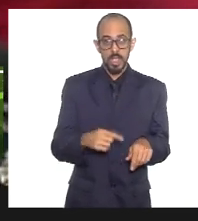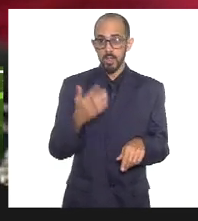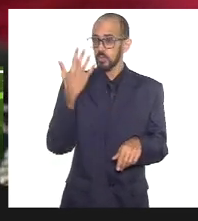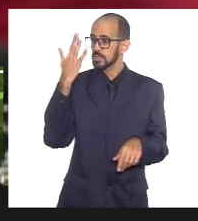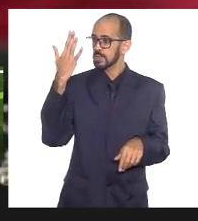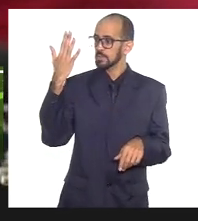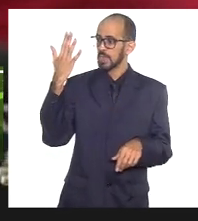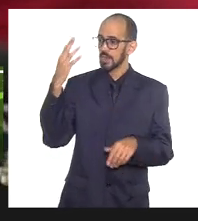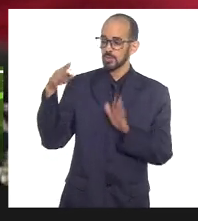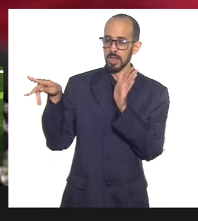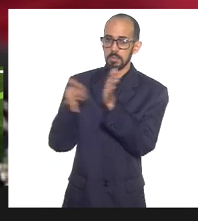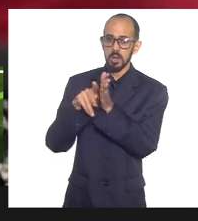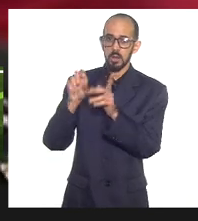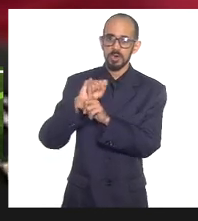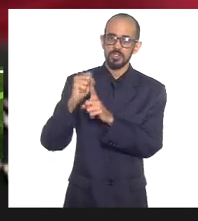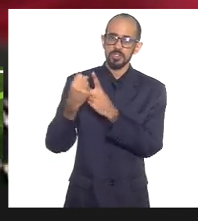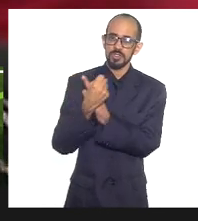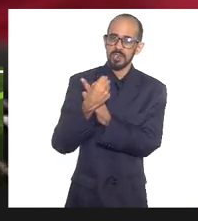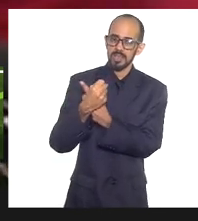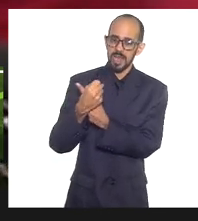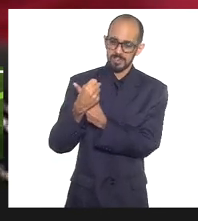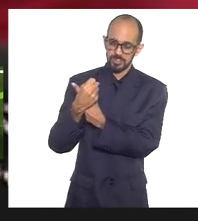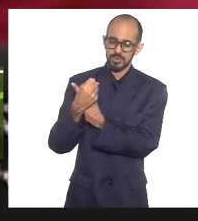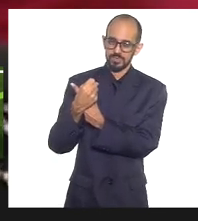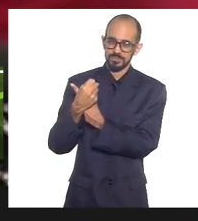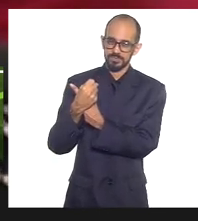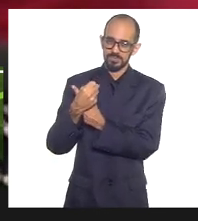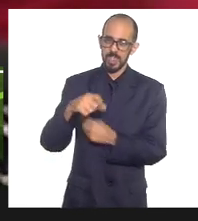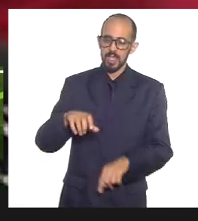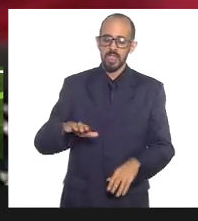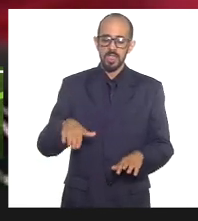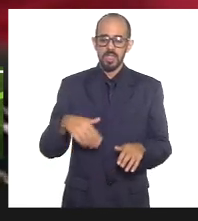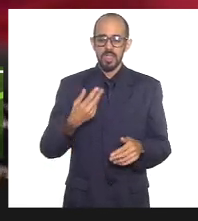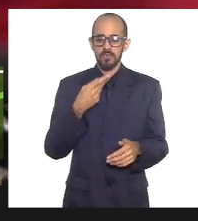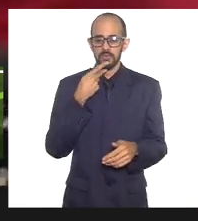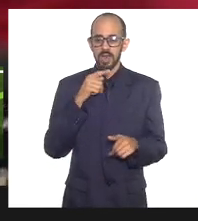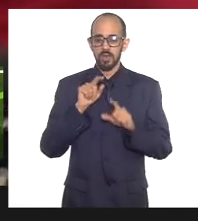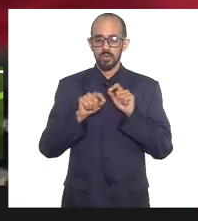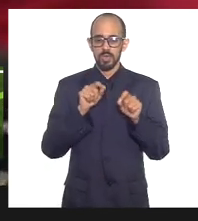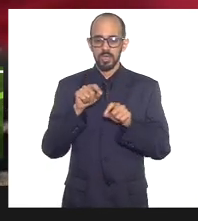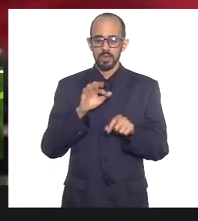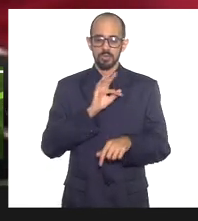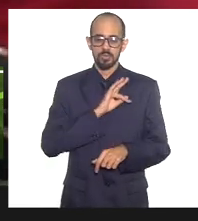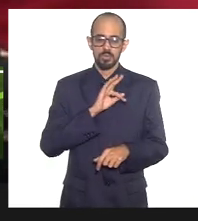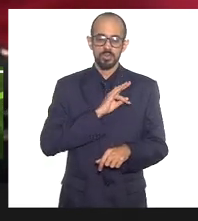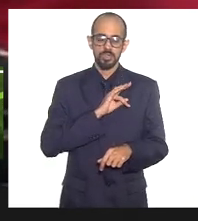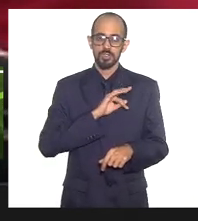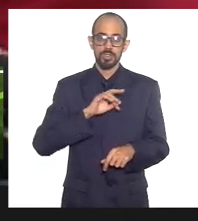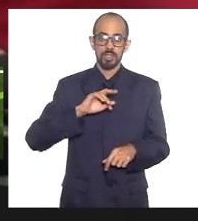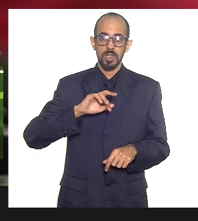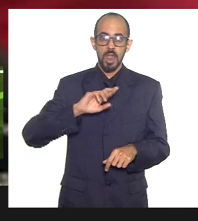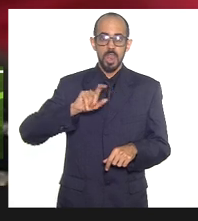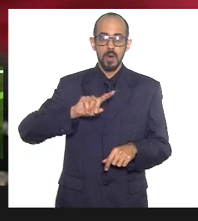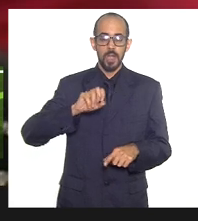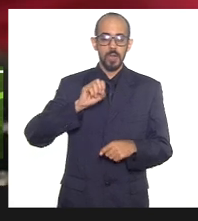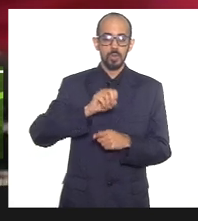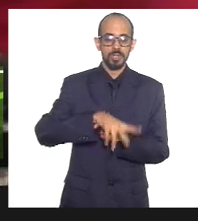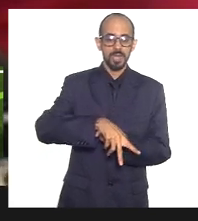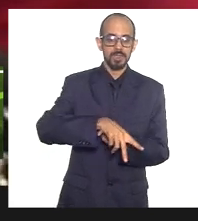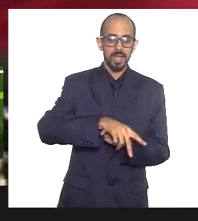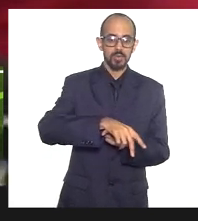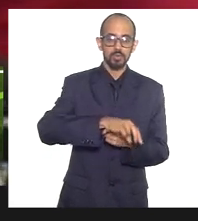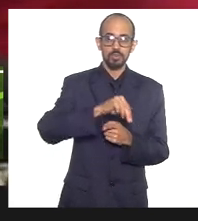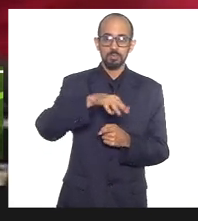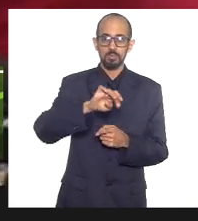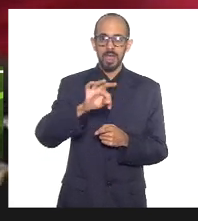Eu digo sempre de uma maneira até um pouco sutil que os policiais não vêm de Marte nem de Vênus o planeta do amor. Eles